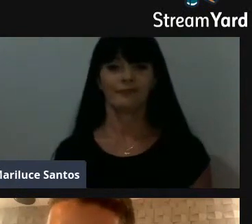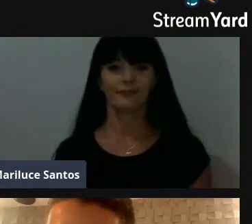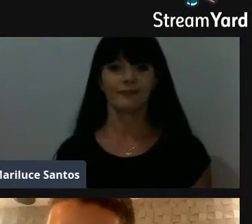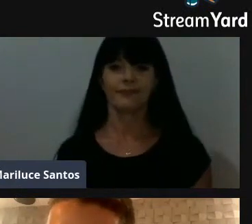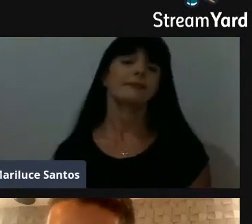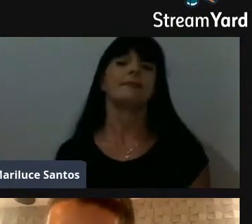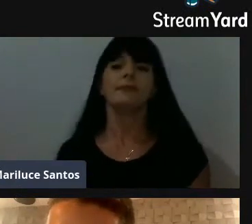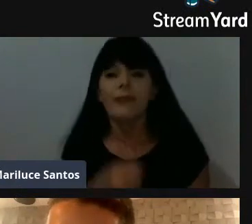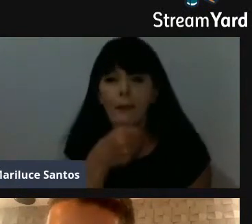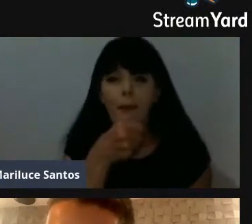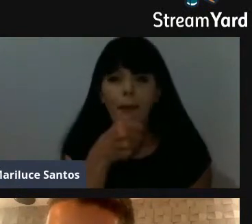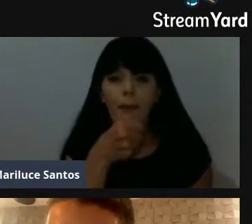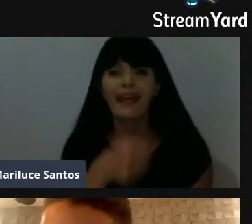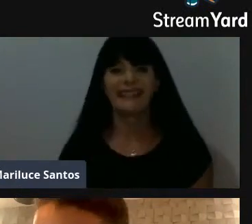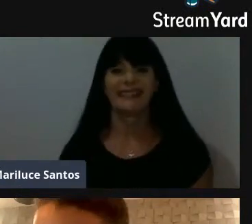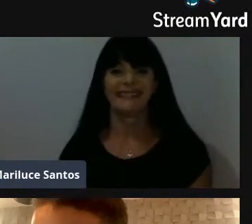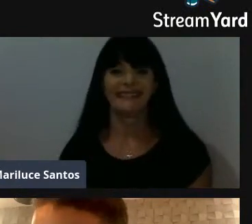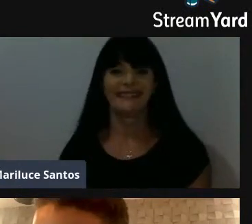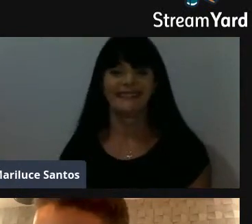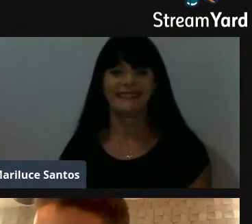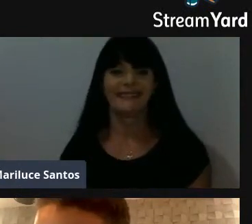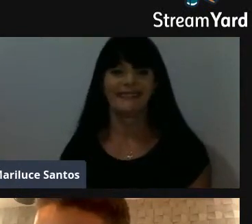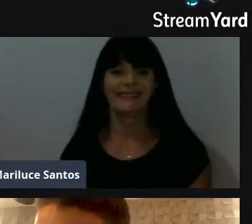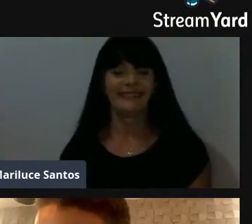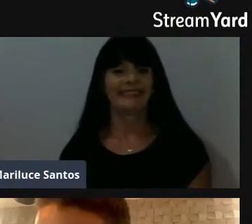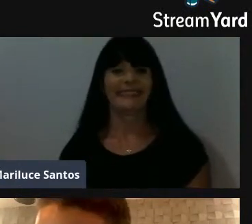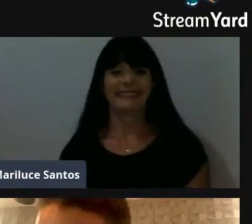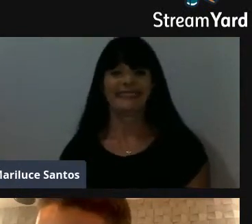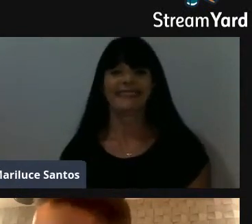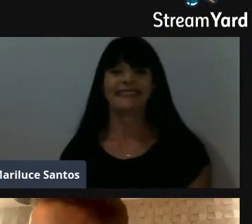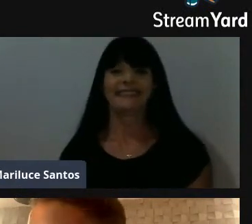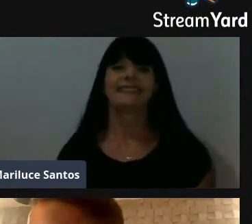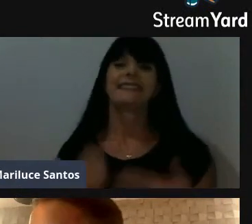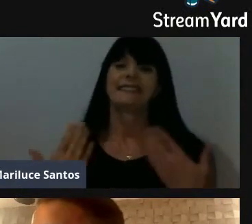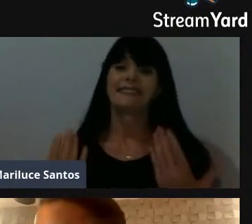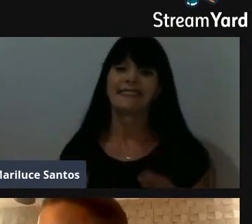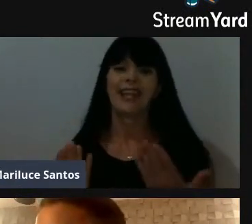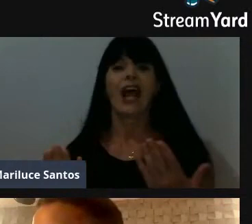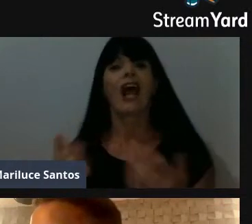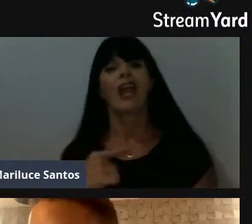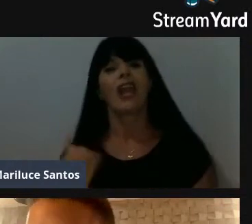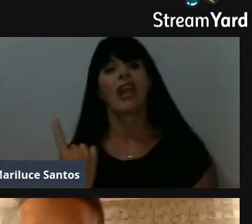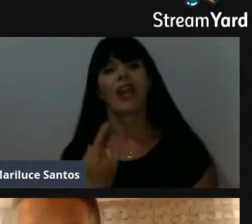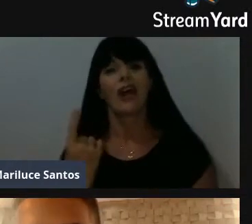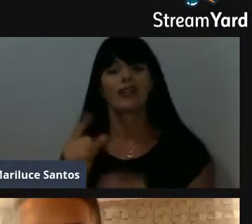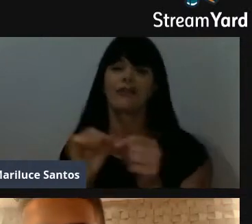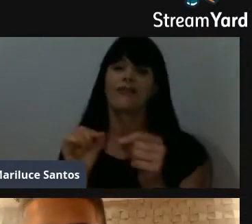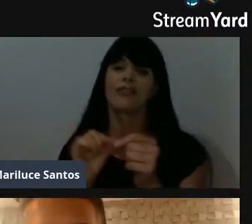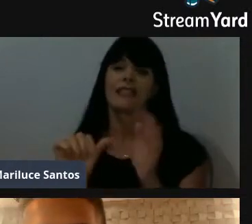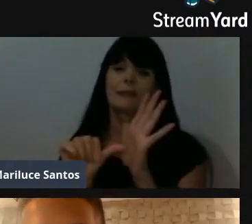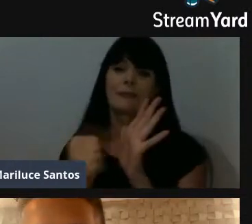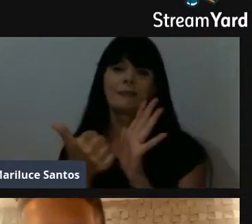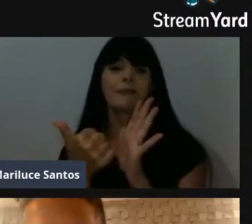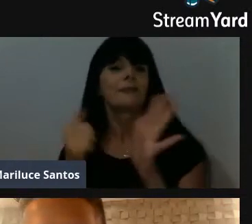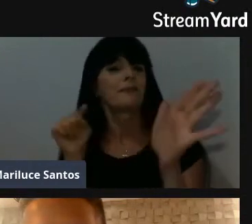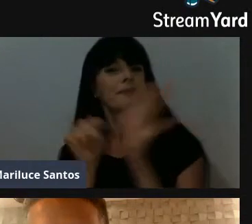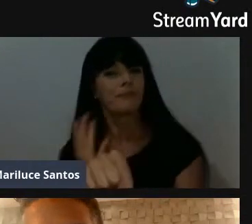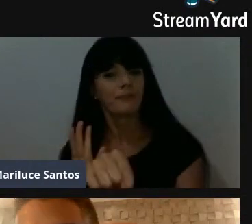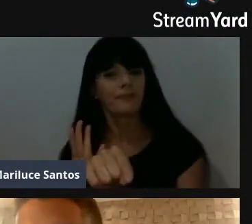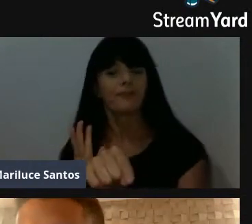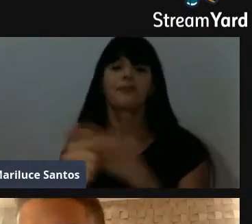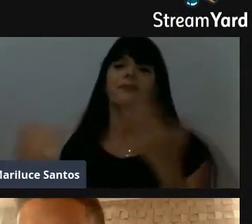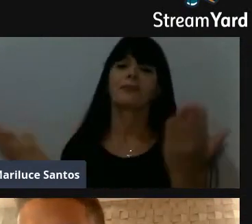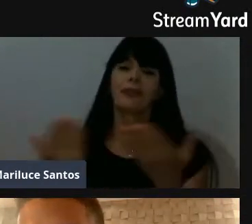Microfone, Natália. Ai, gente, nós vamos fazer as primeiras perguntas para o